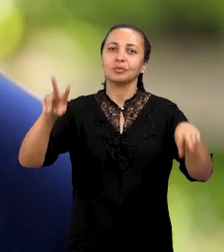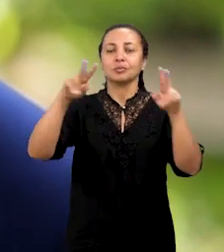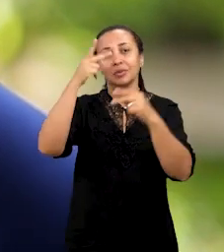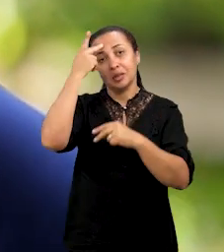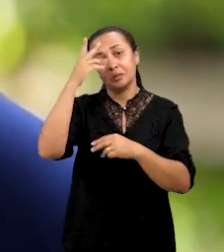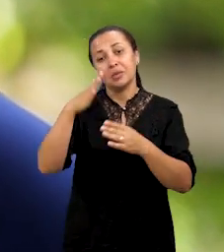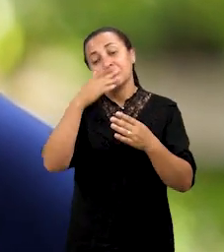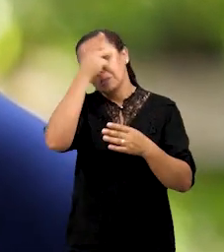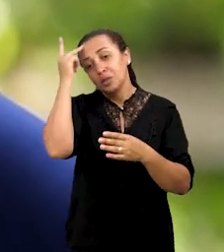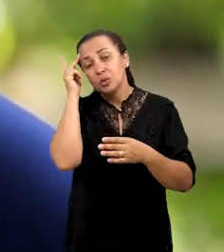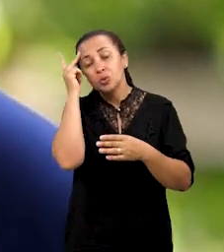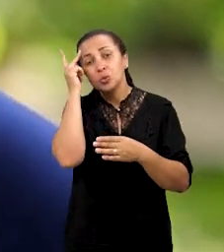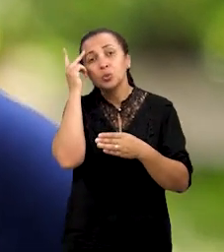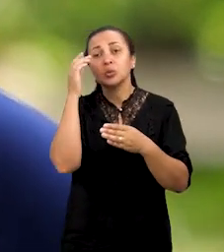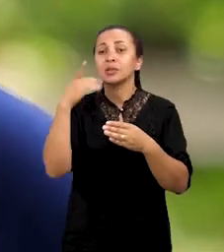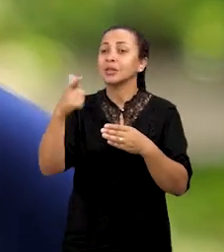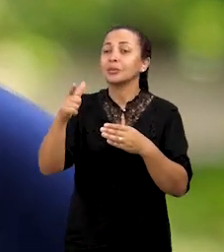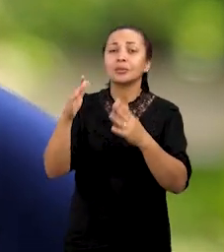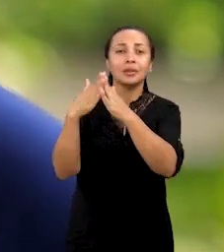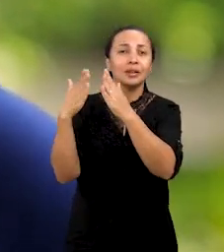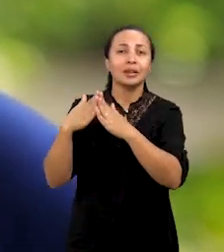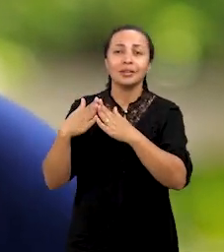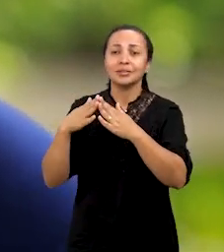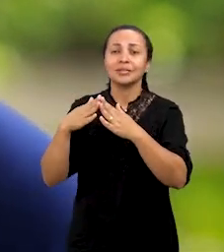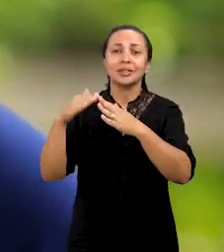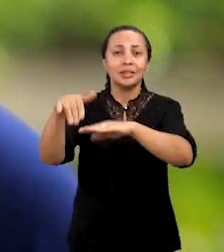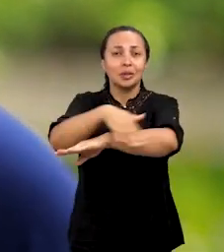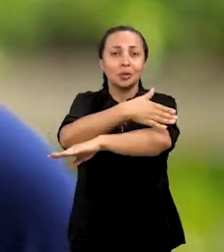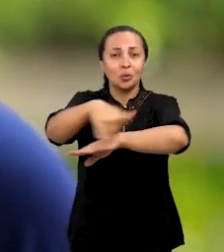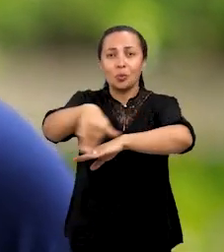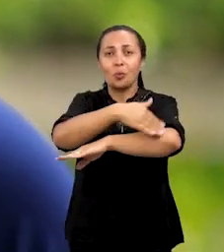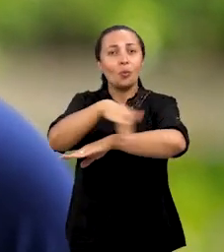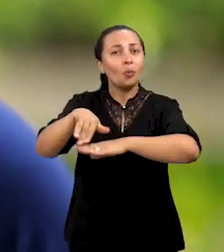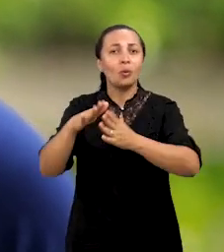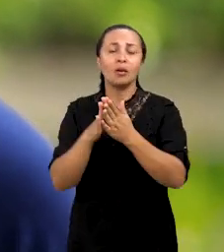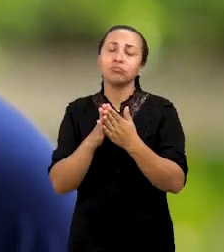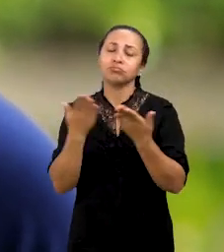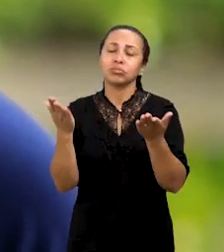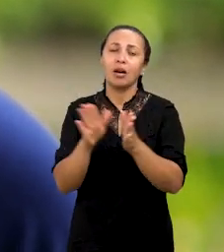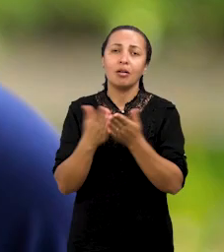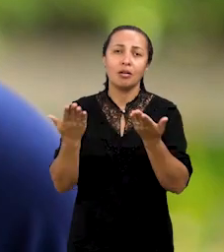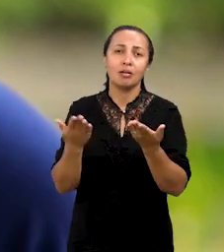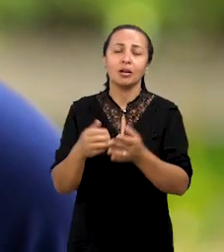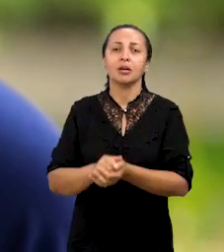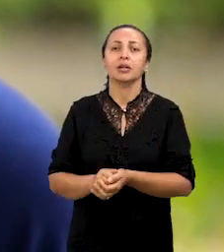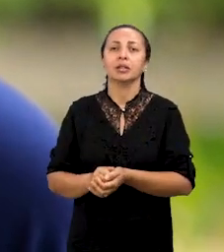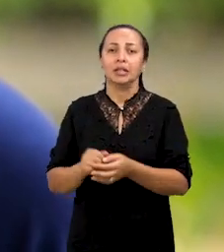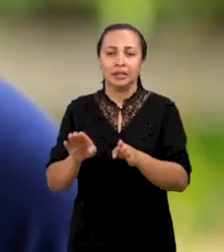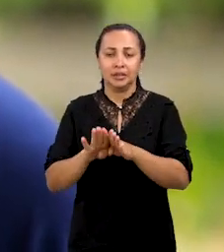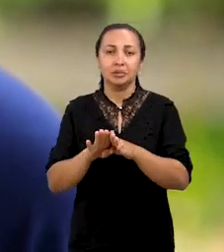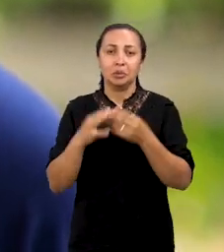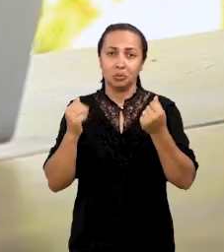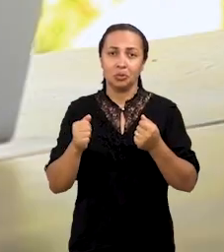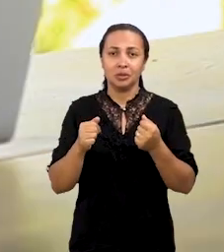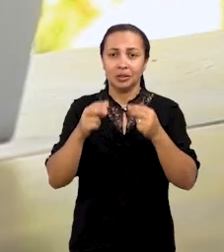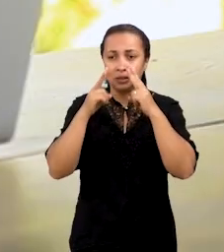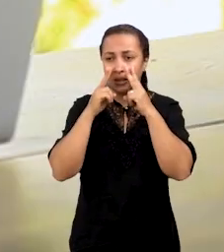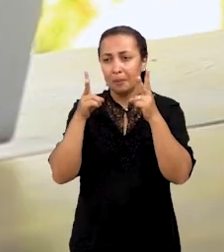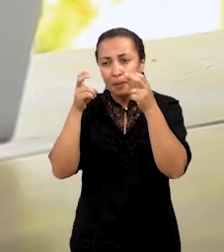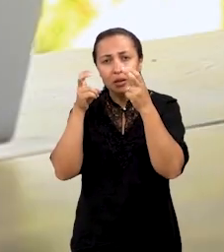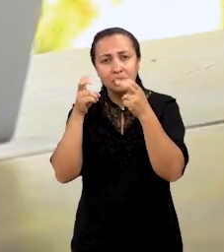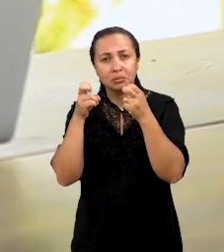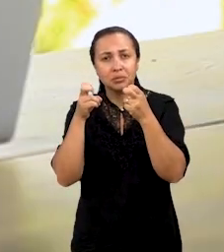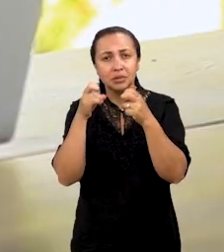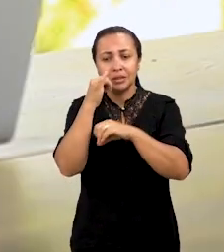para pessoas moradoras de rua, que hoje em dia são invisíveis na rua, de que eles pudessem ser visíveis na